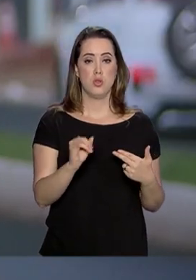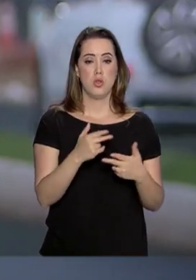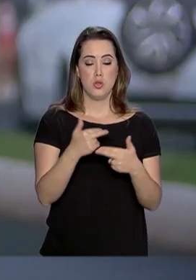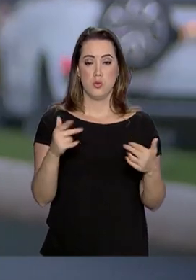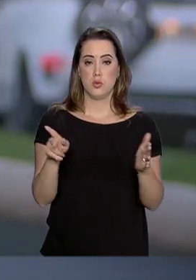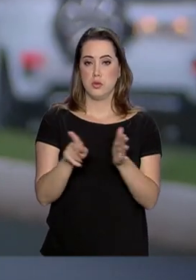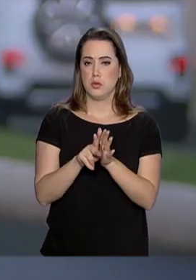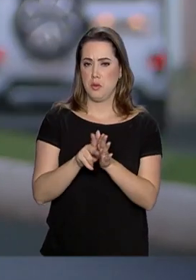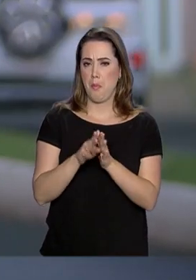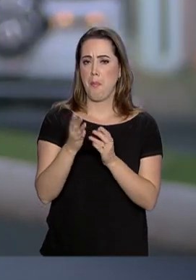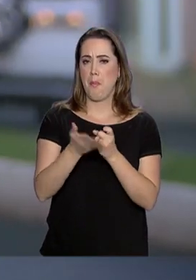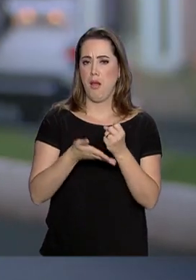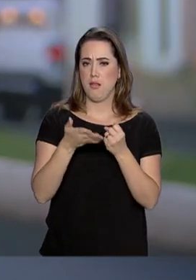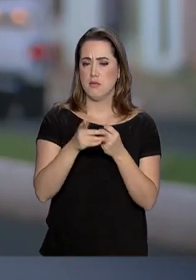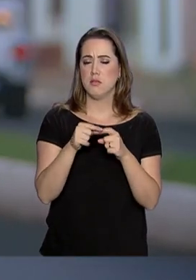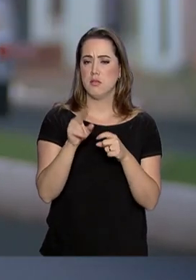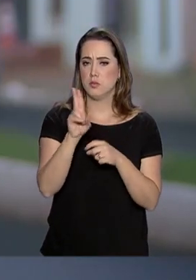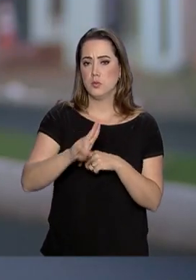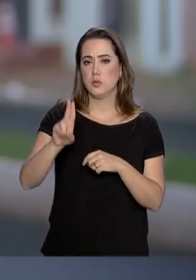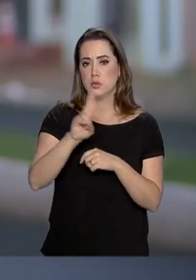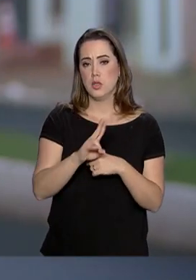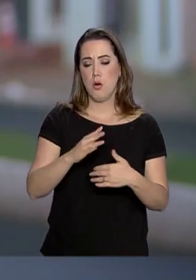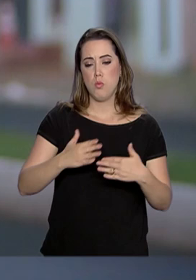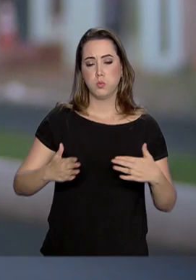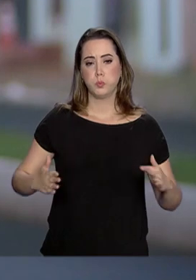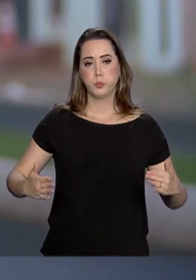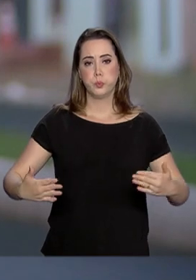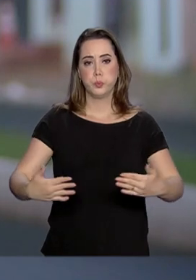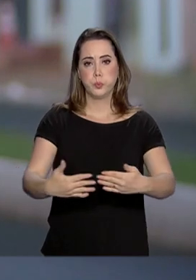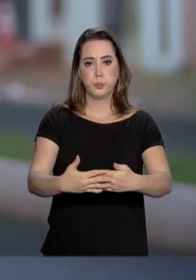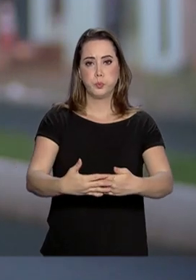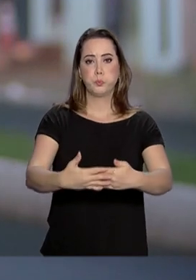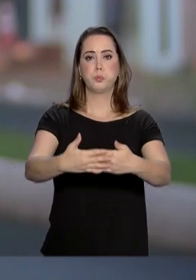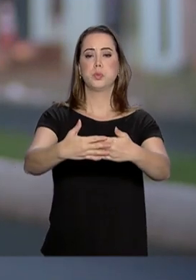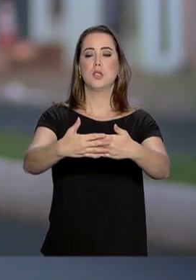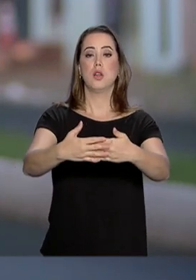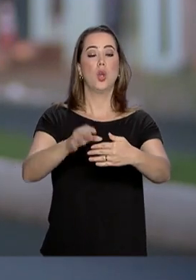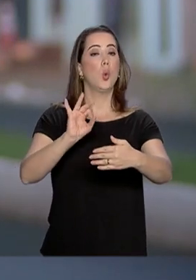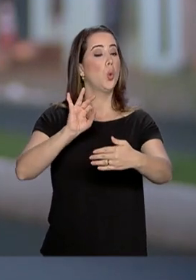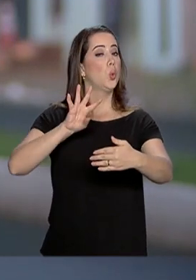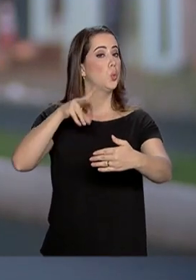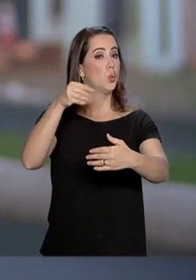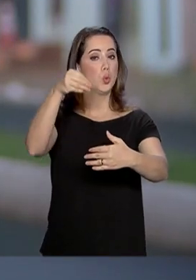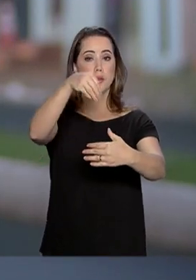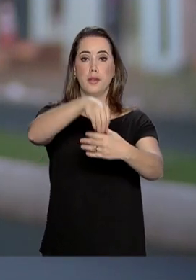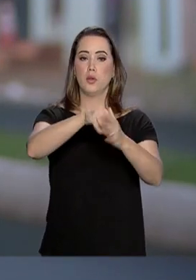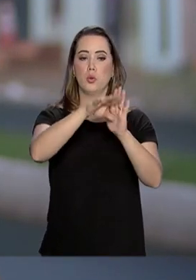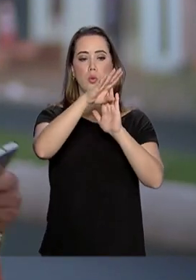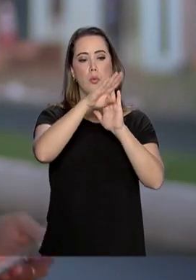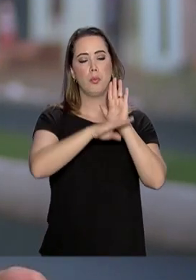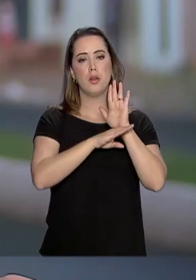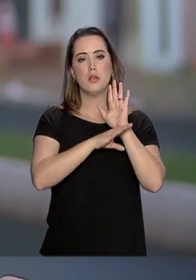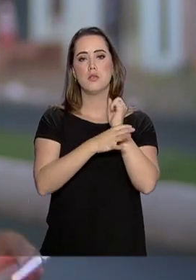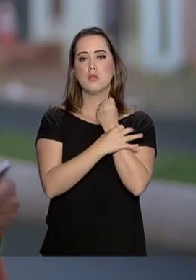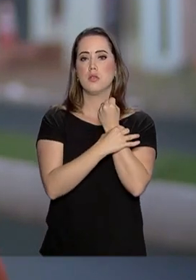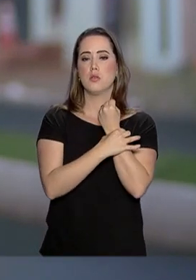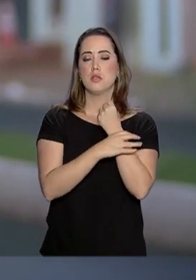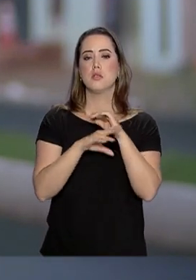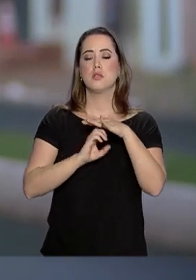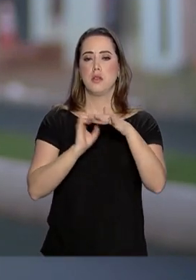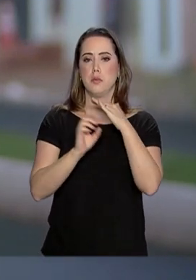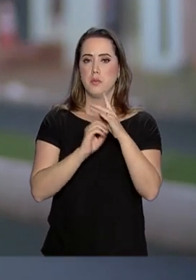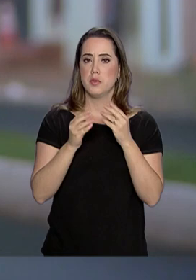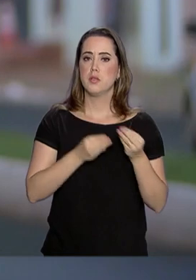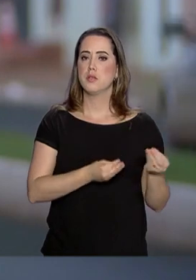instrumentos usados nessas barragens. E olha, tudo isso consta em um plano de segurança que a empresa responsável pela usina